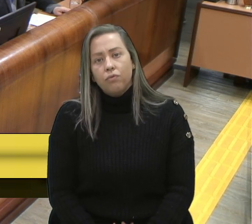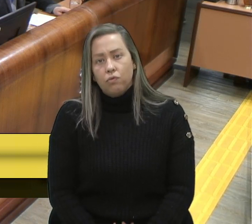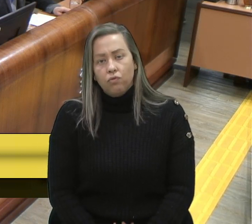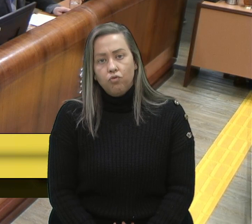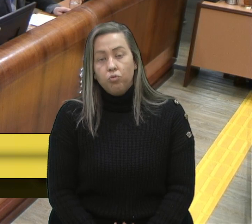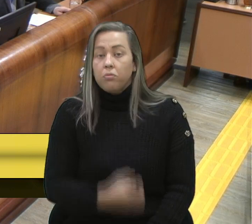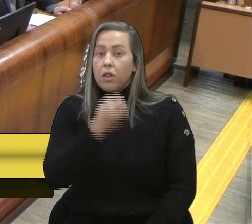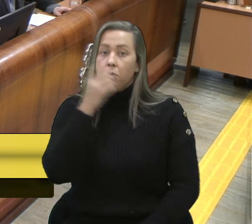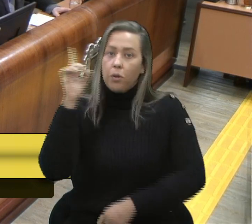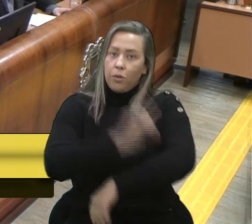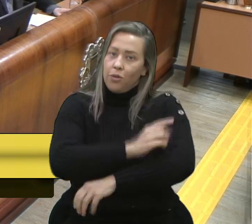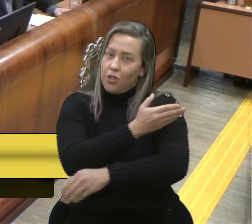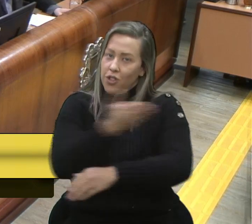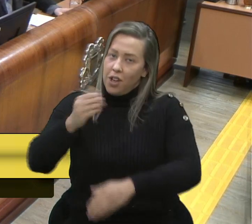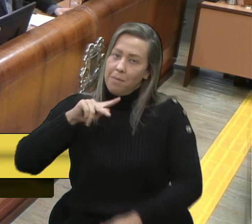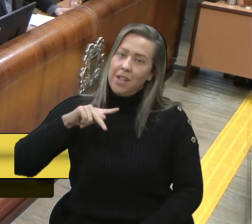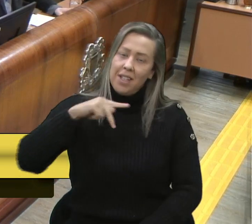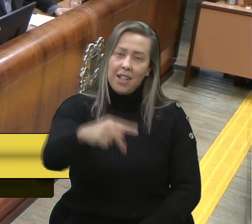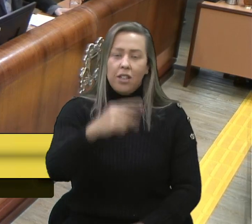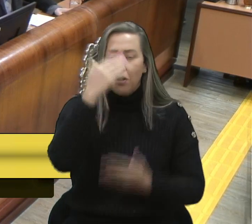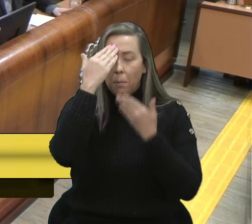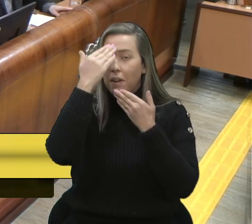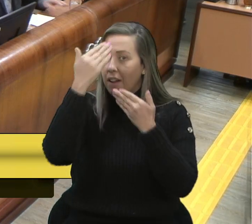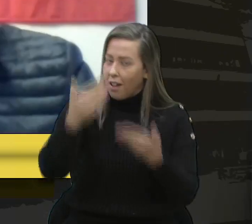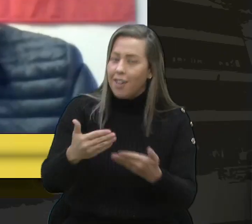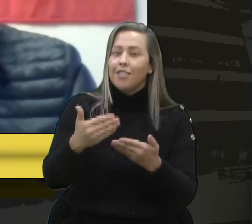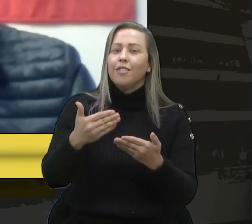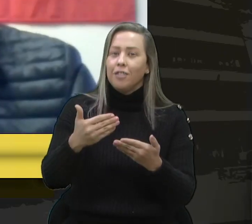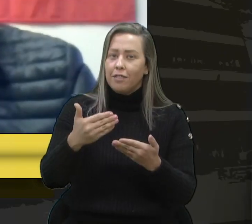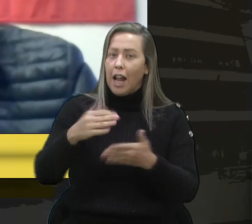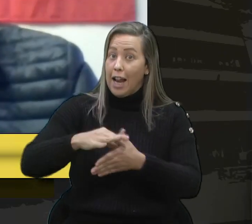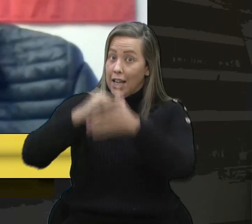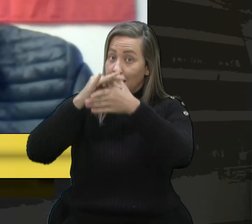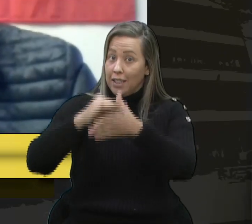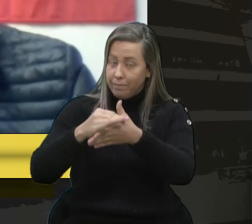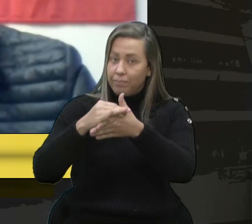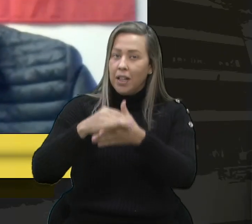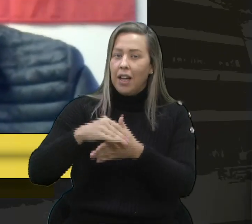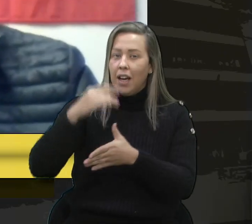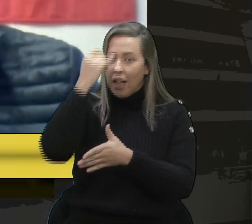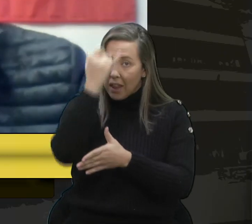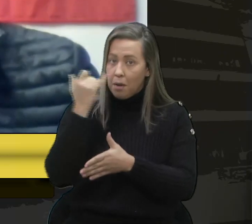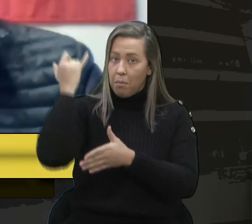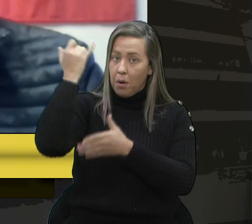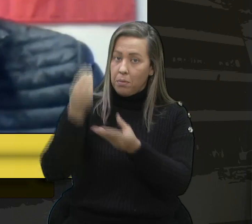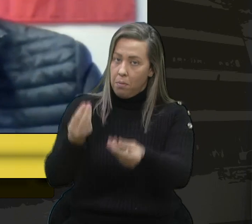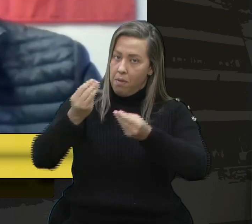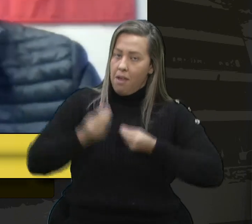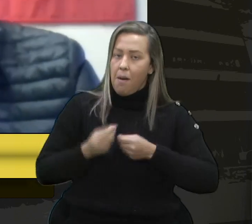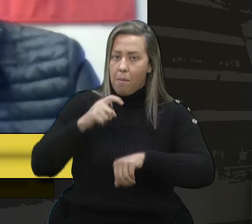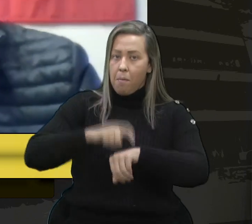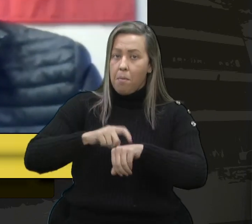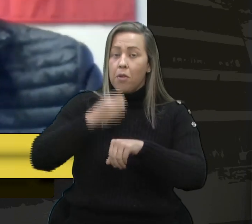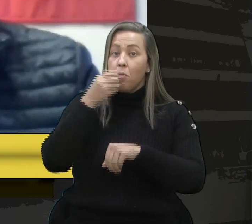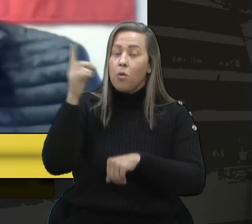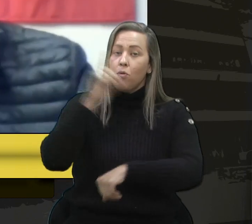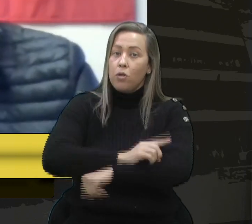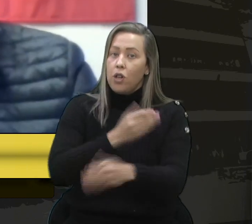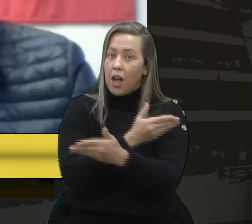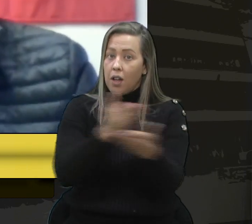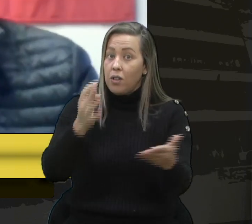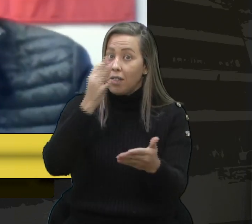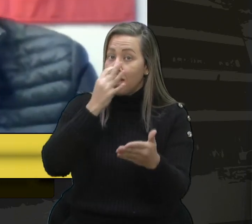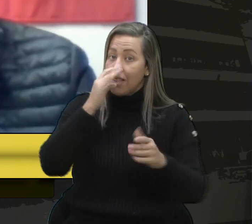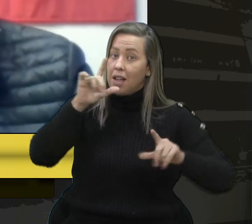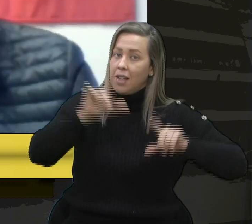Bom dia, presidente. Obrigado, meu líder, D'Ambrosio, pelo espaço. Bom dia às pessoas que nos assistem de